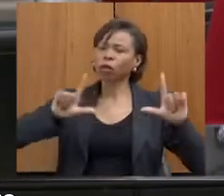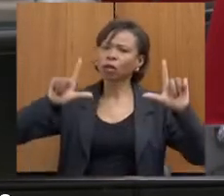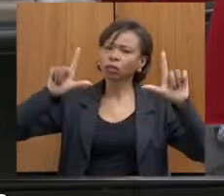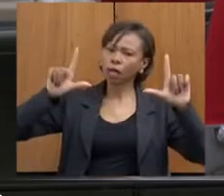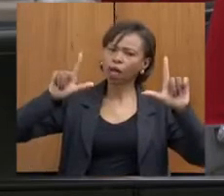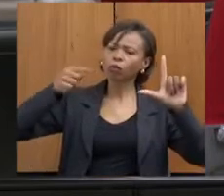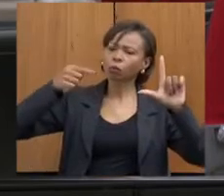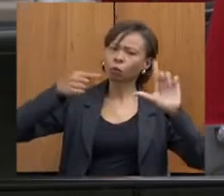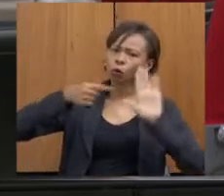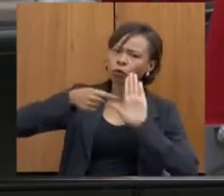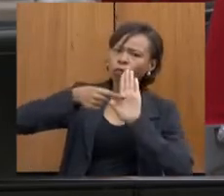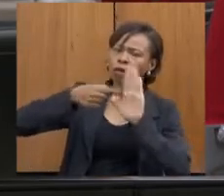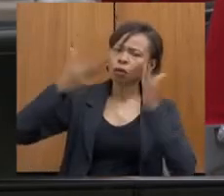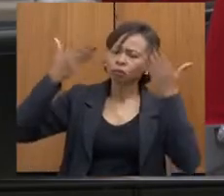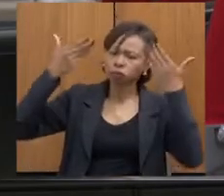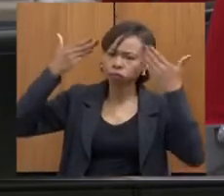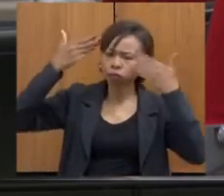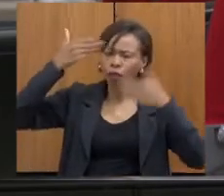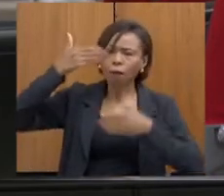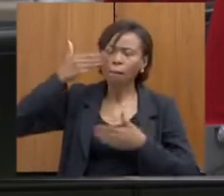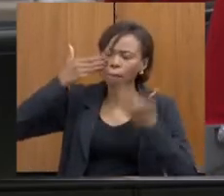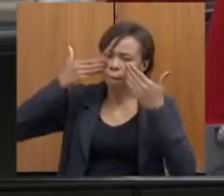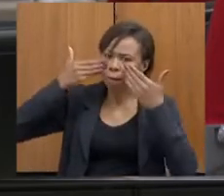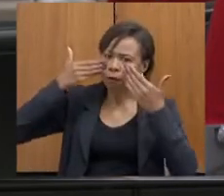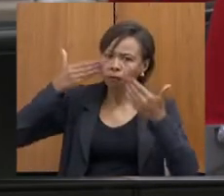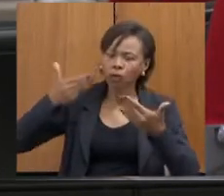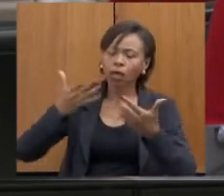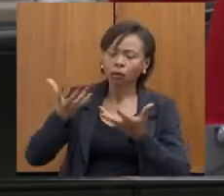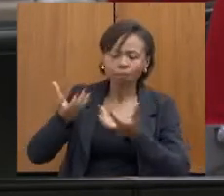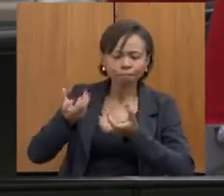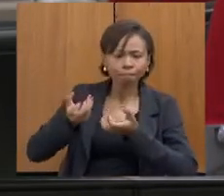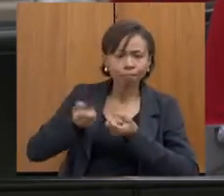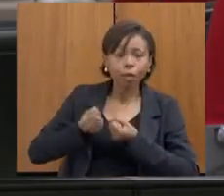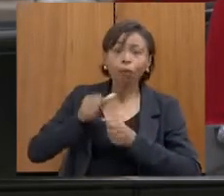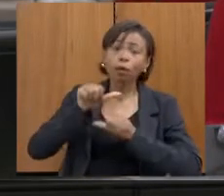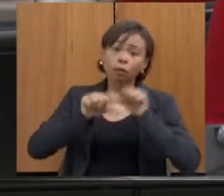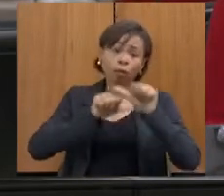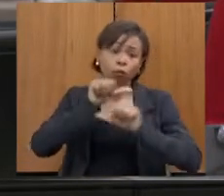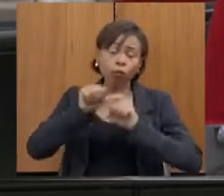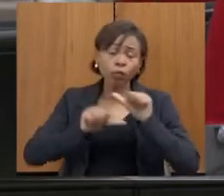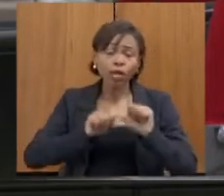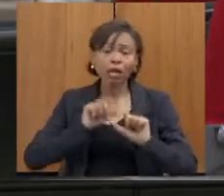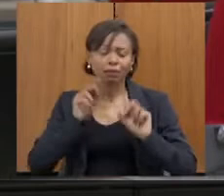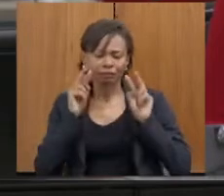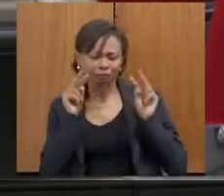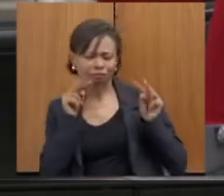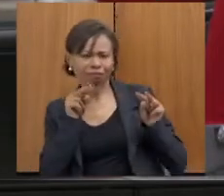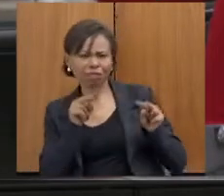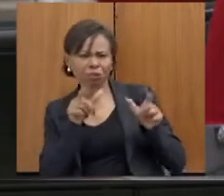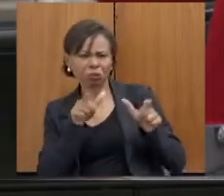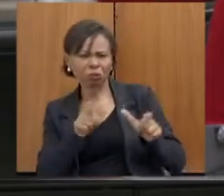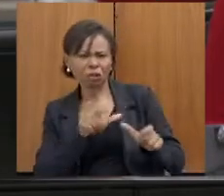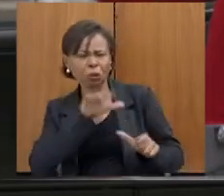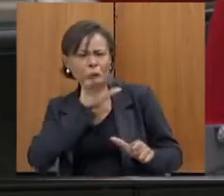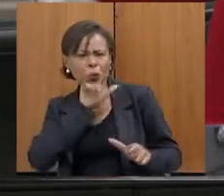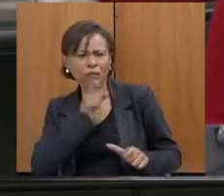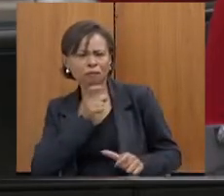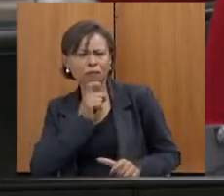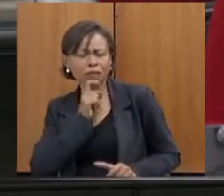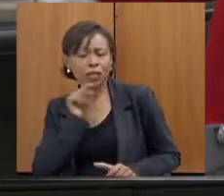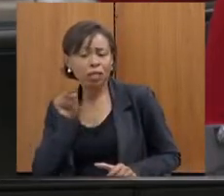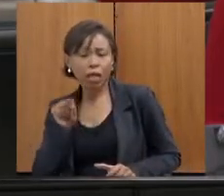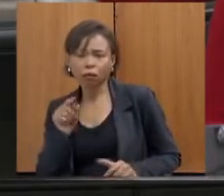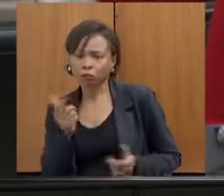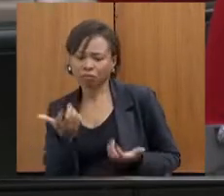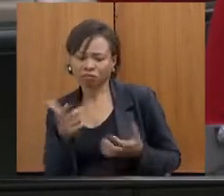acolhimento, para tentar tirar esse ambiente de um ambiente que a mulher não quer estar e não quer voltar. Então, acho que a primeira